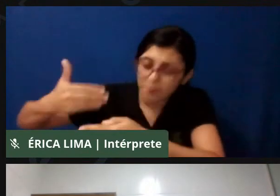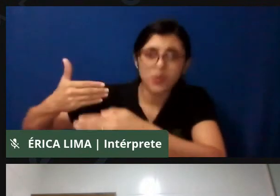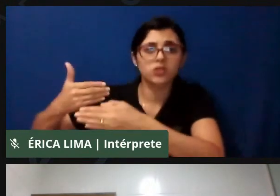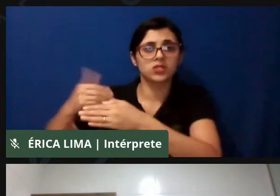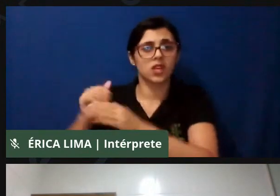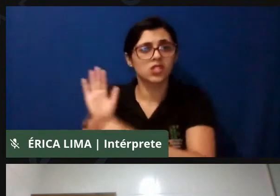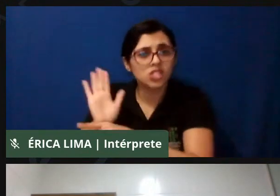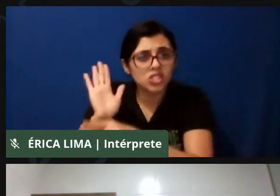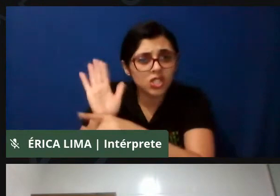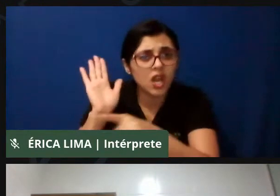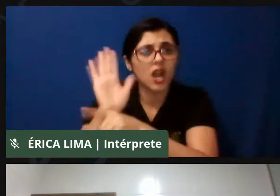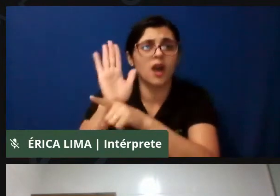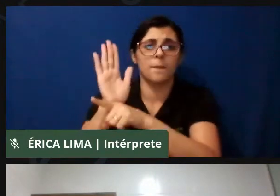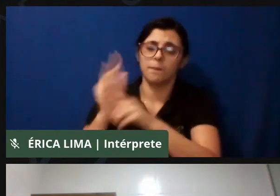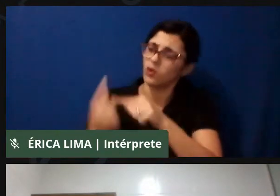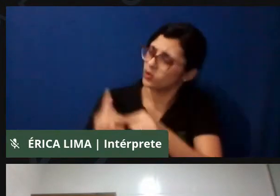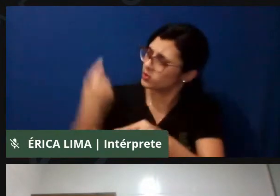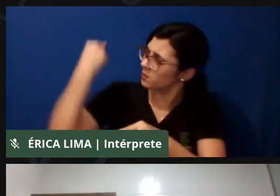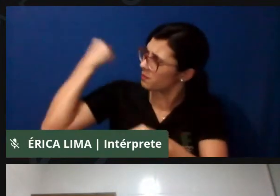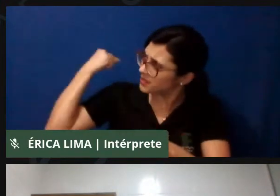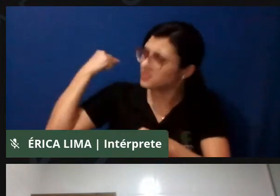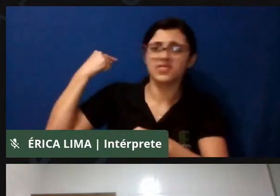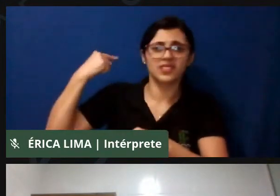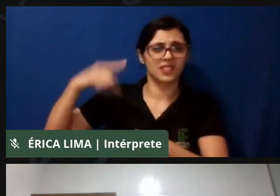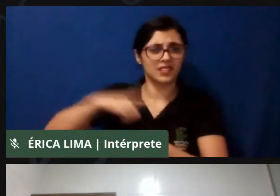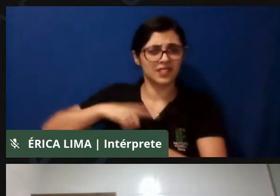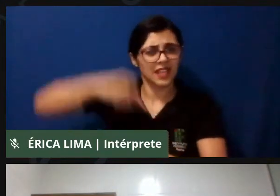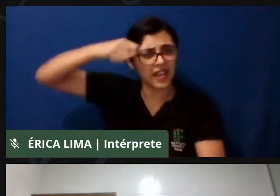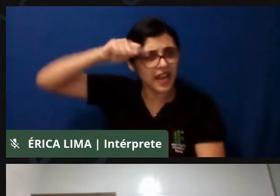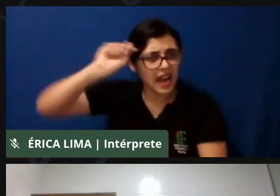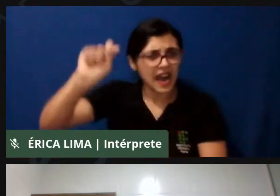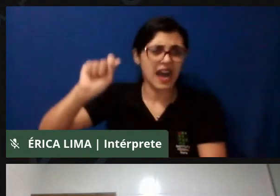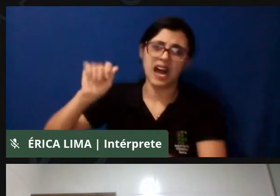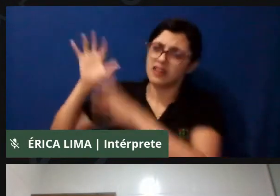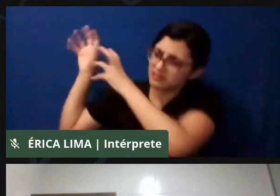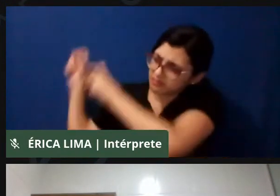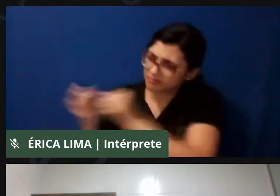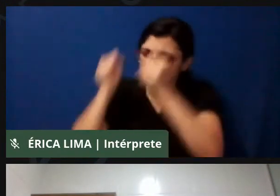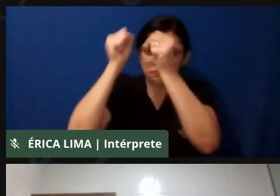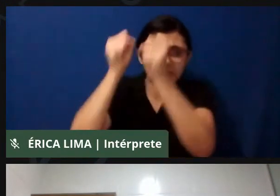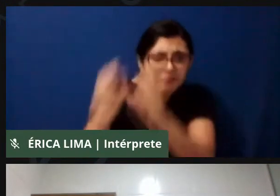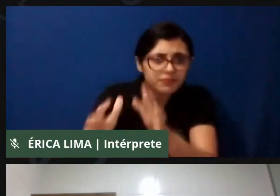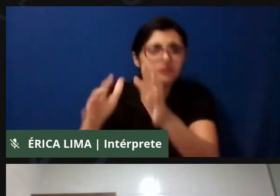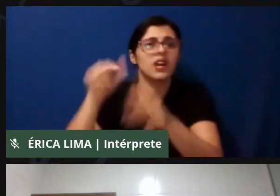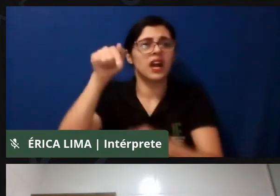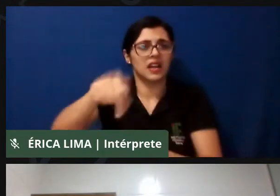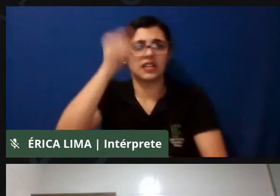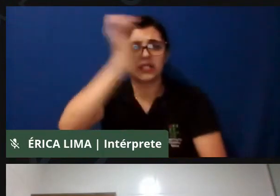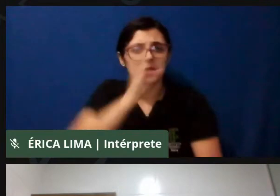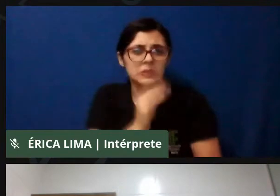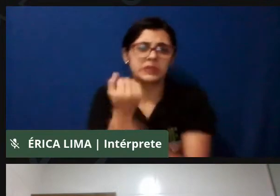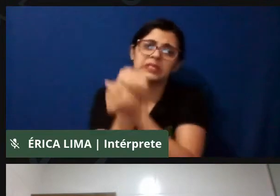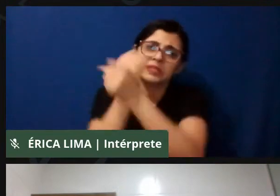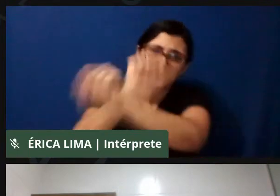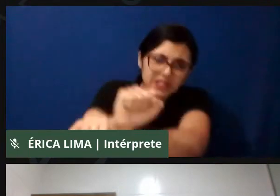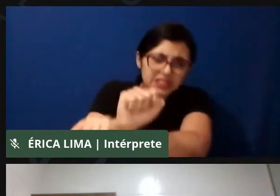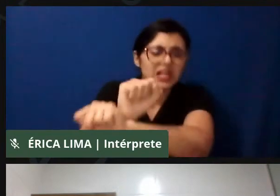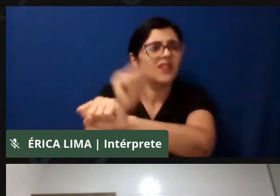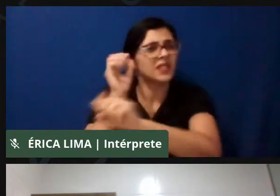desde nossa retirada de África e de como nosso povo foi utilizado no Brasil como mão de obra escrava, mas também pensando